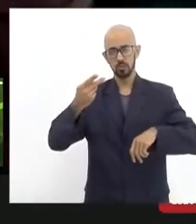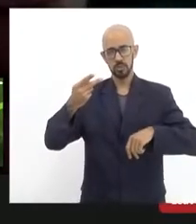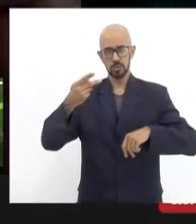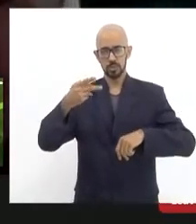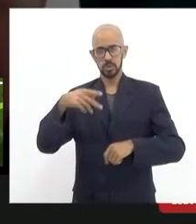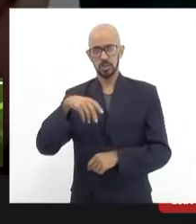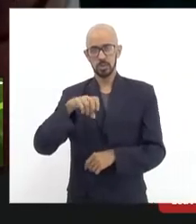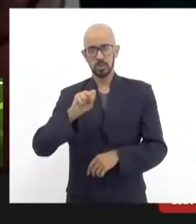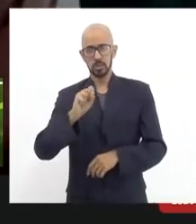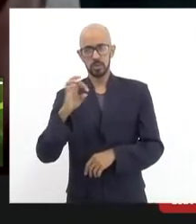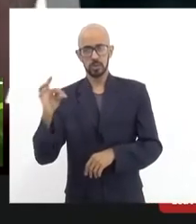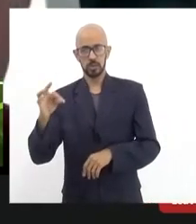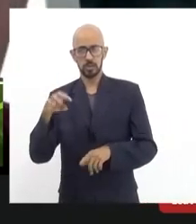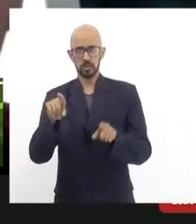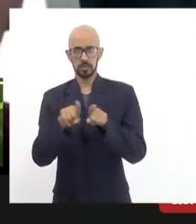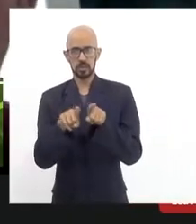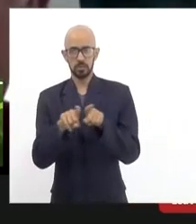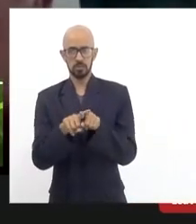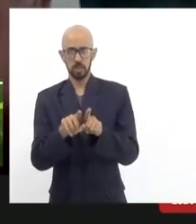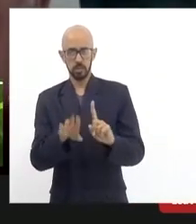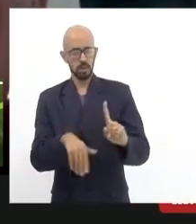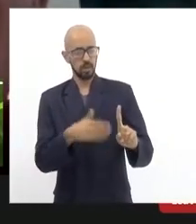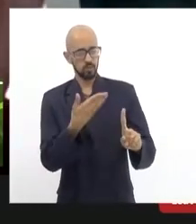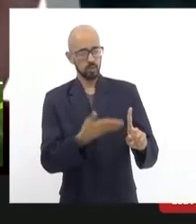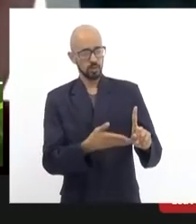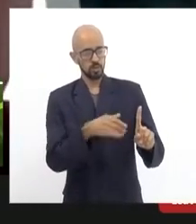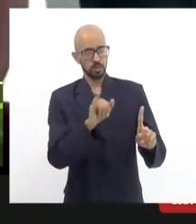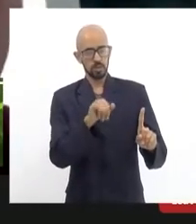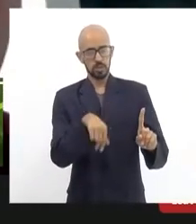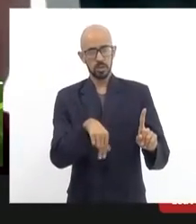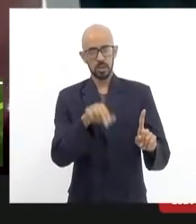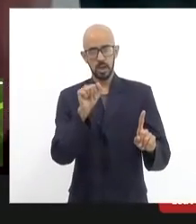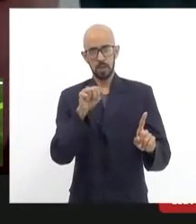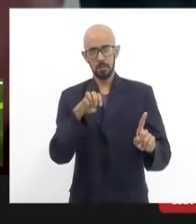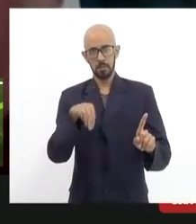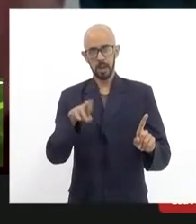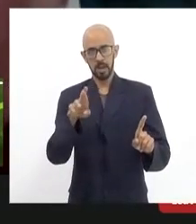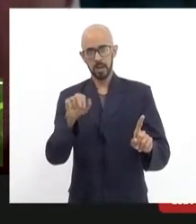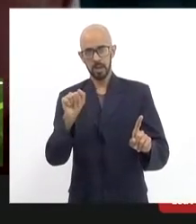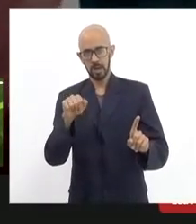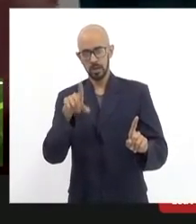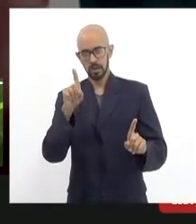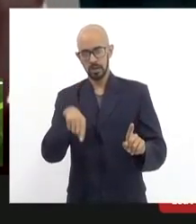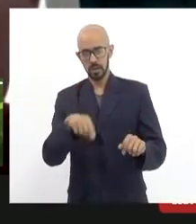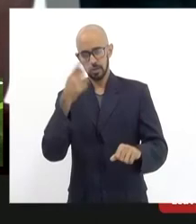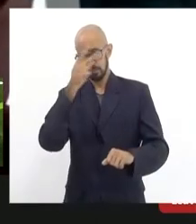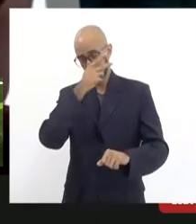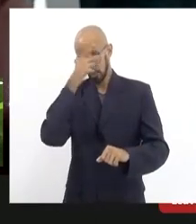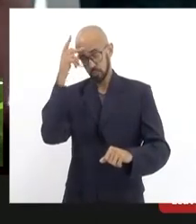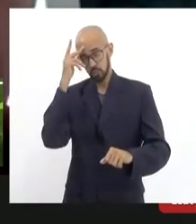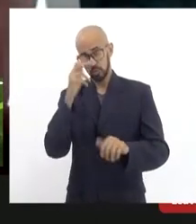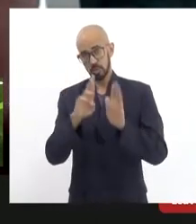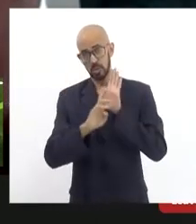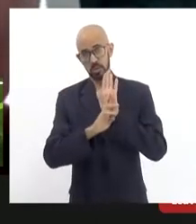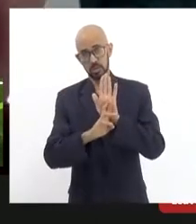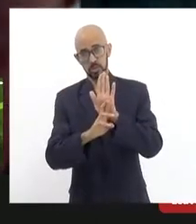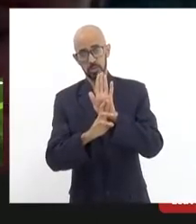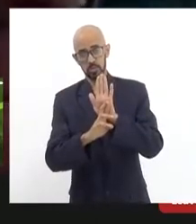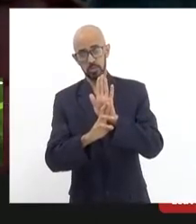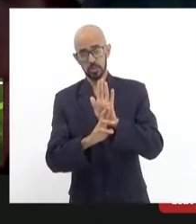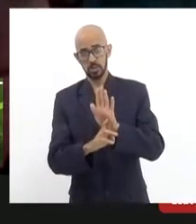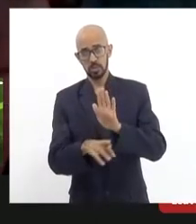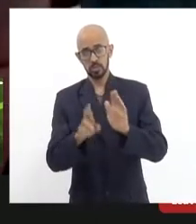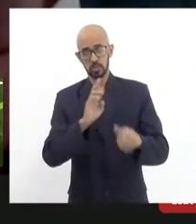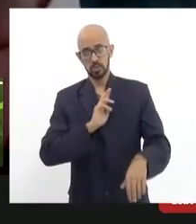também reverenda Inamara que ela expressa a presença também de segmentos das instituições religiosas do bairro que